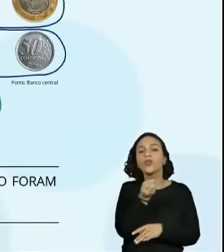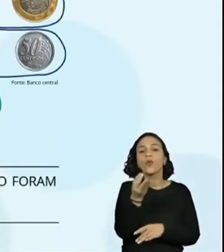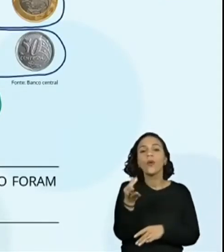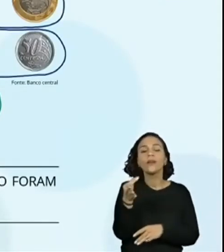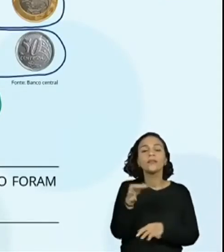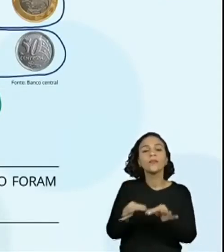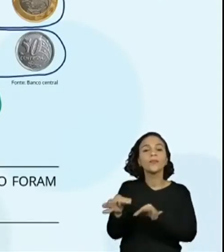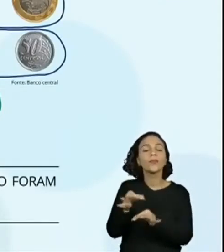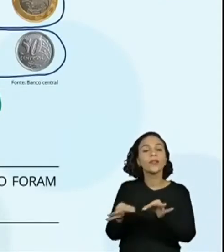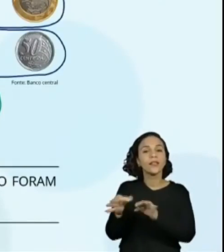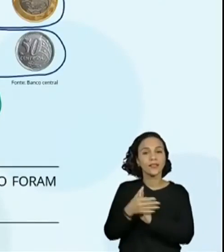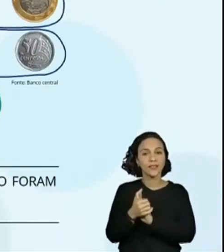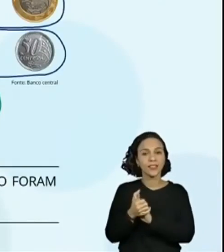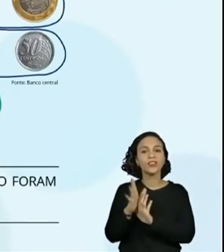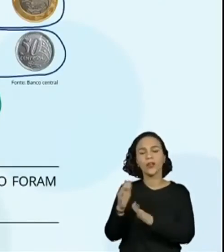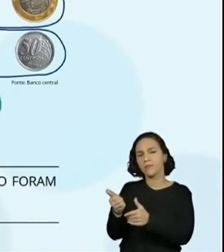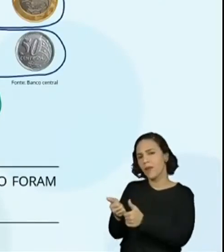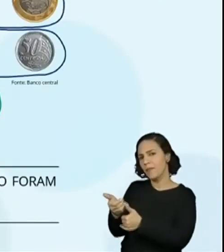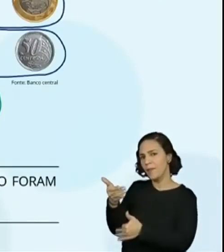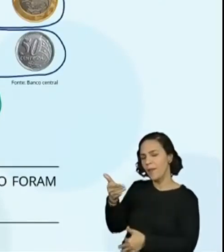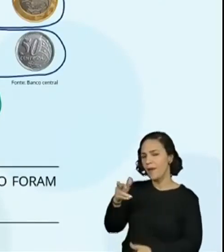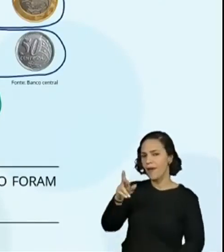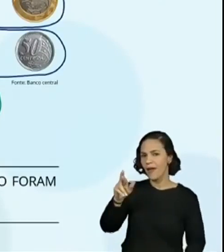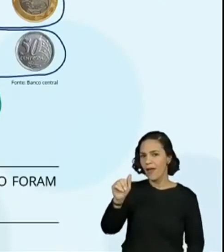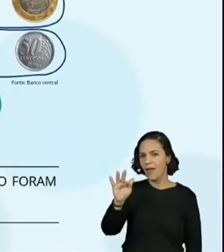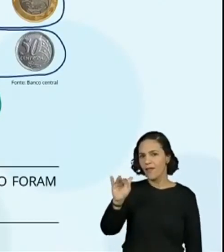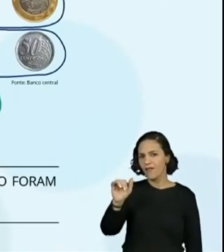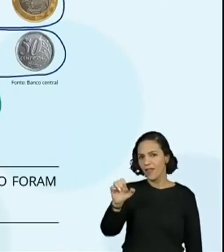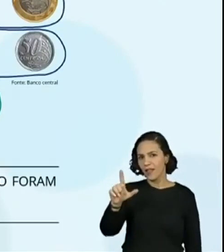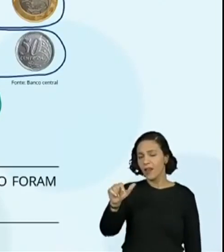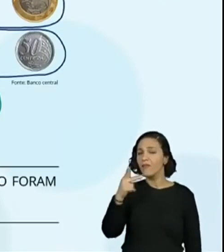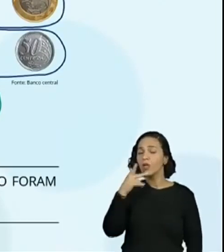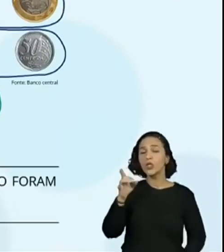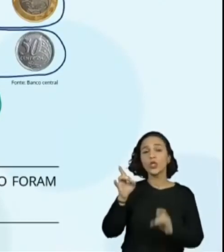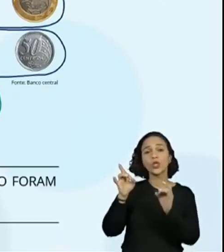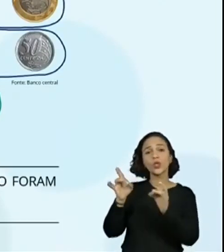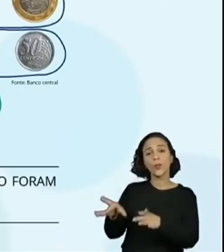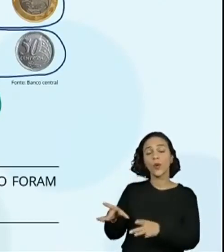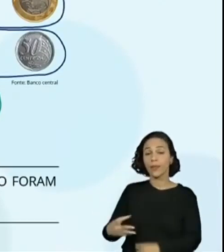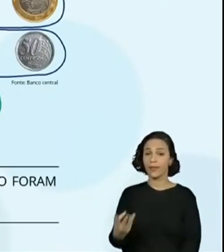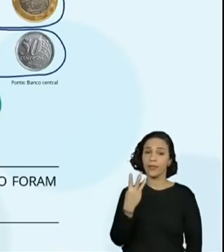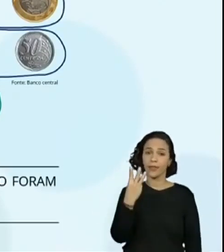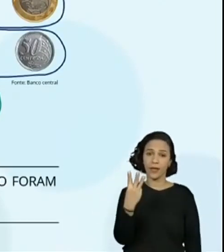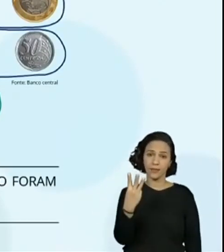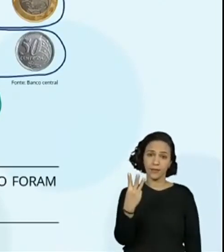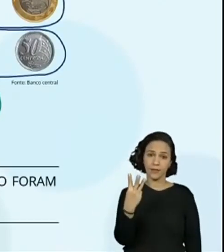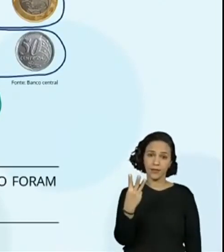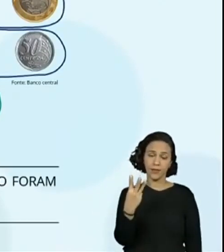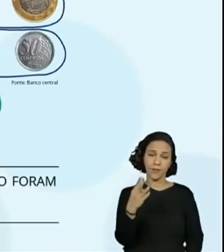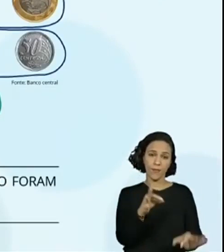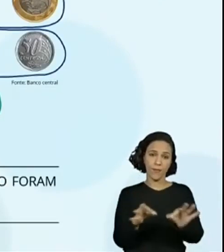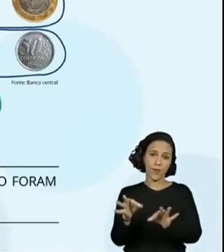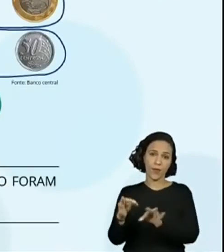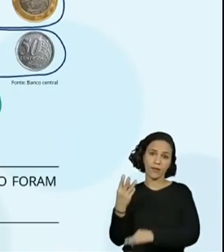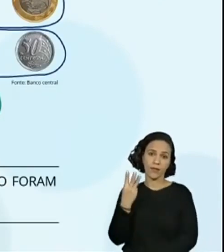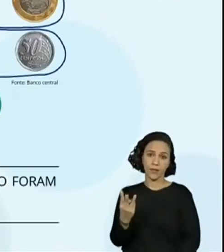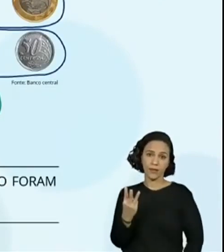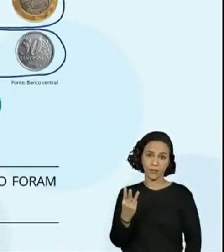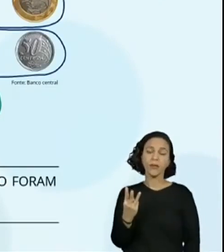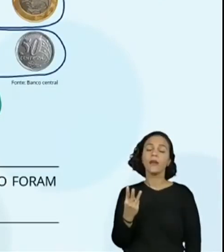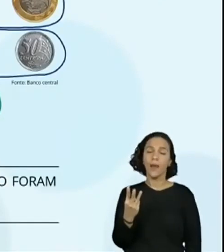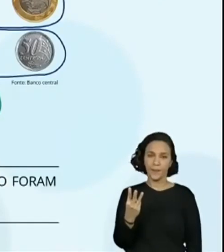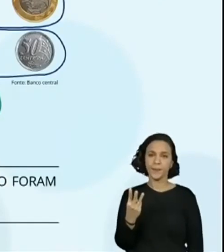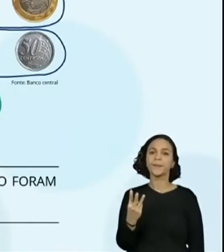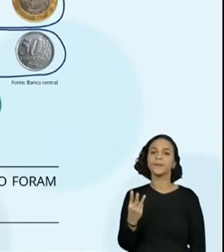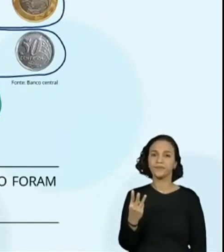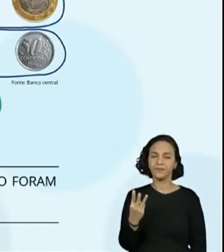a Rafaela já está falando, a Lara, sobraram, professora Juliane, três moedas. Muito bem. Então,